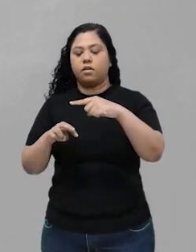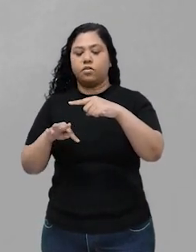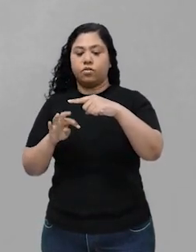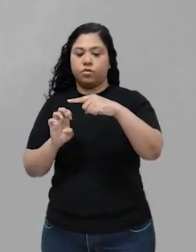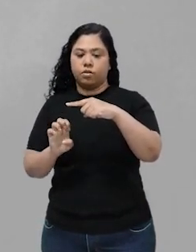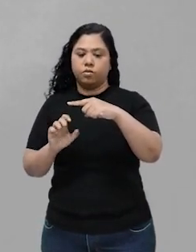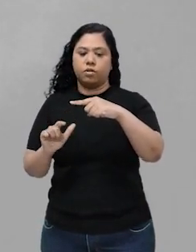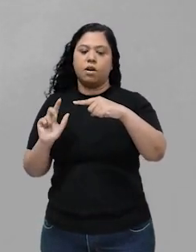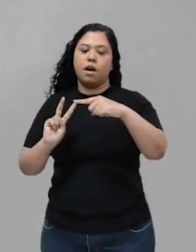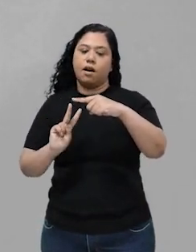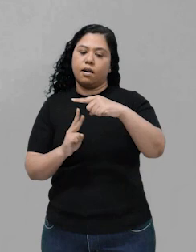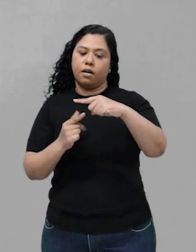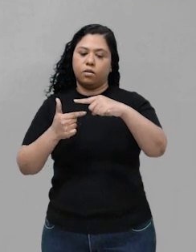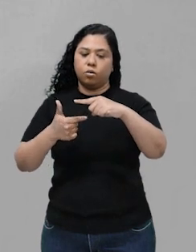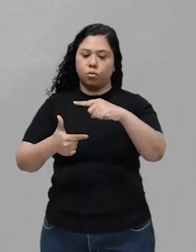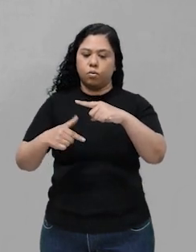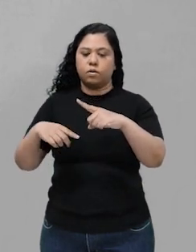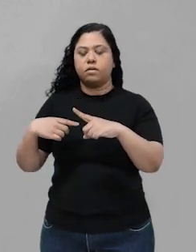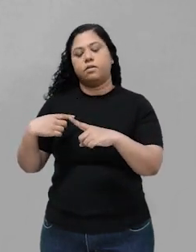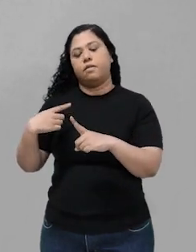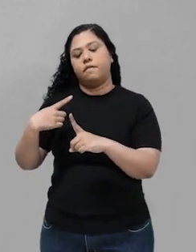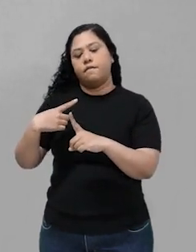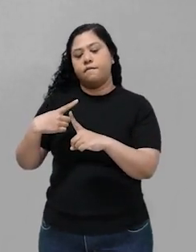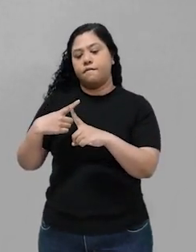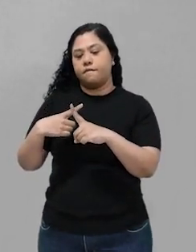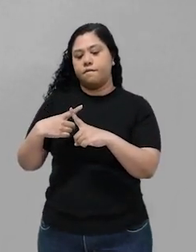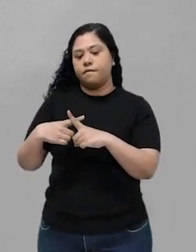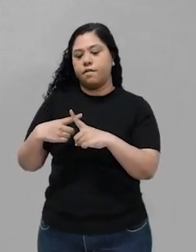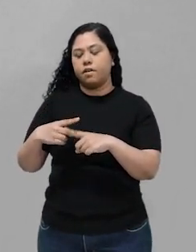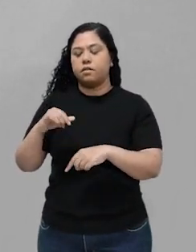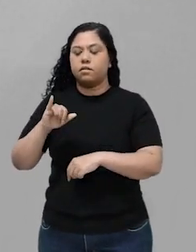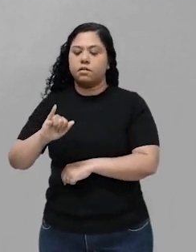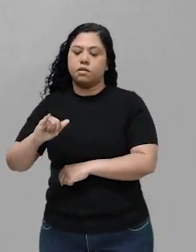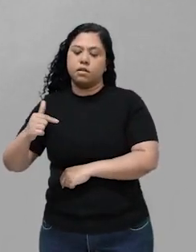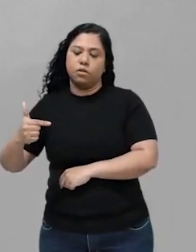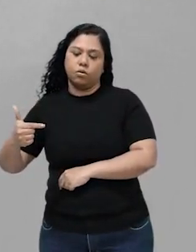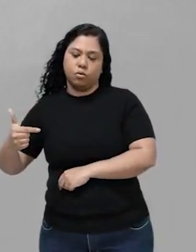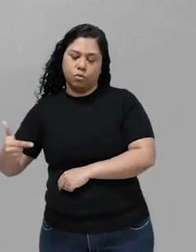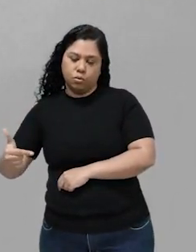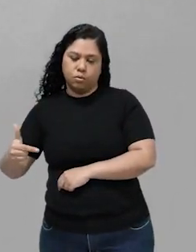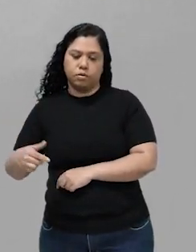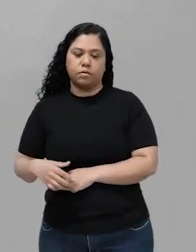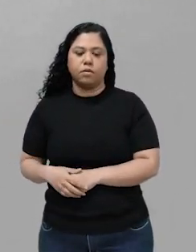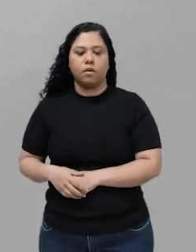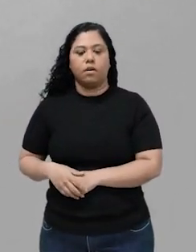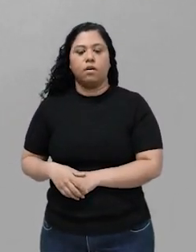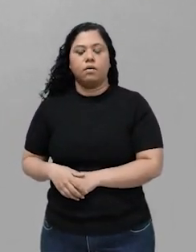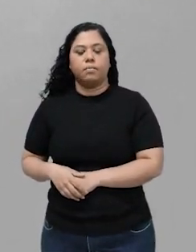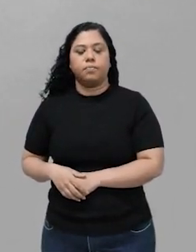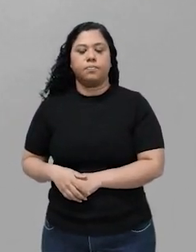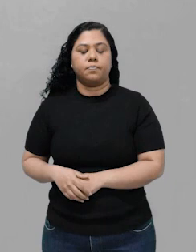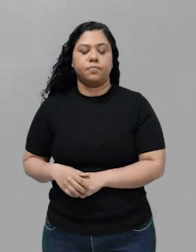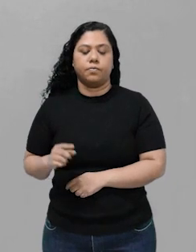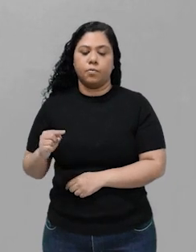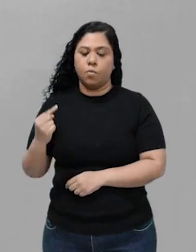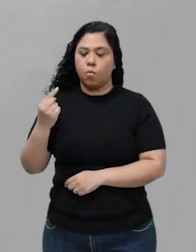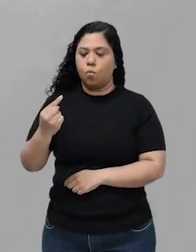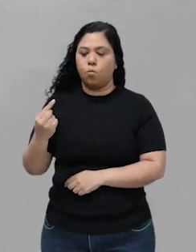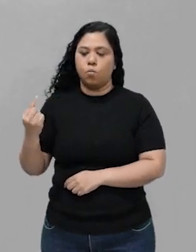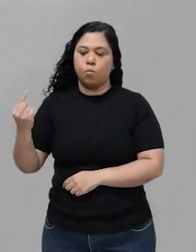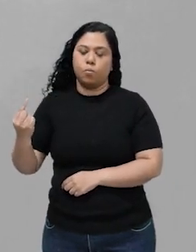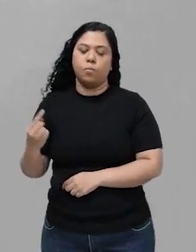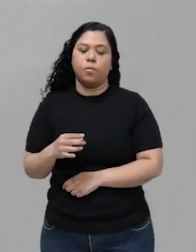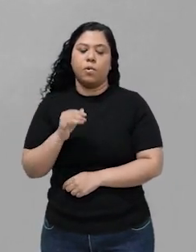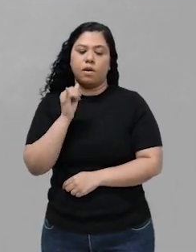H2 mais I2. Cada um elevado ao expoente 1. Próximo exemplo.